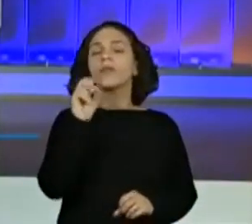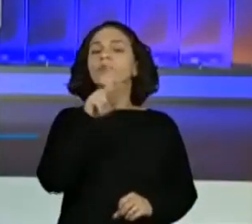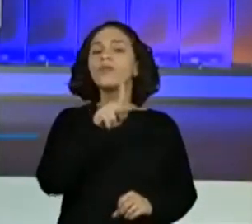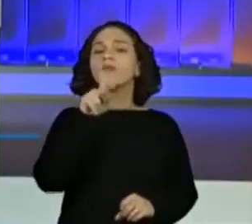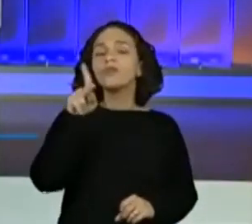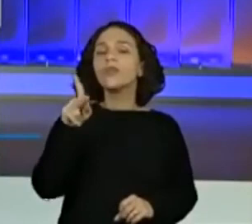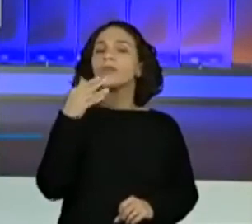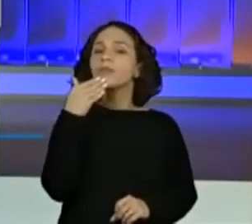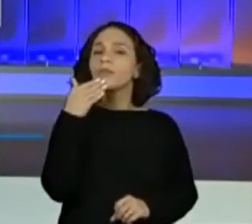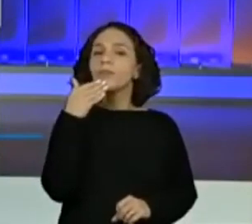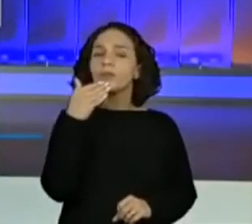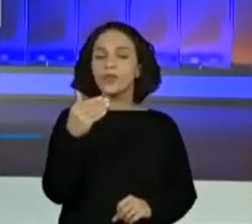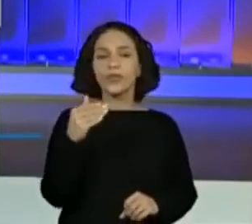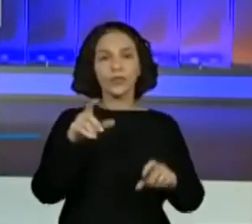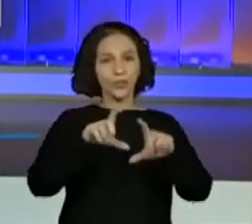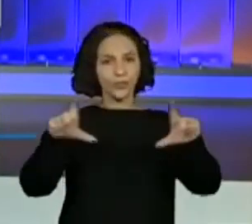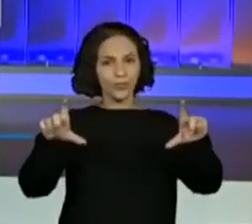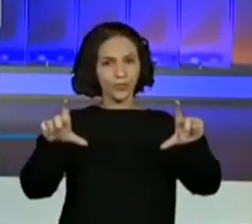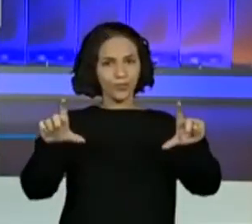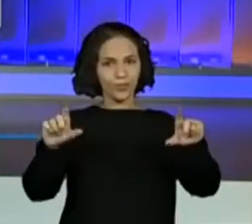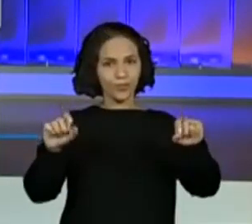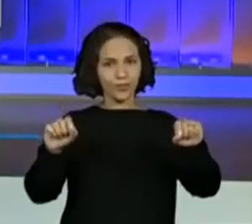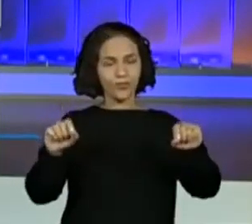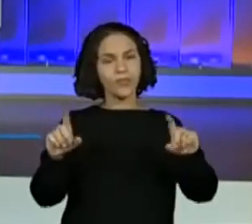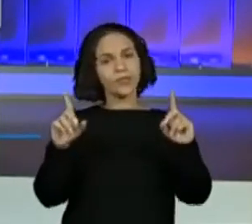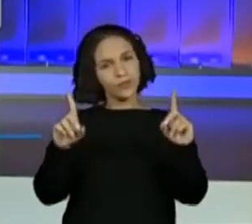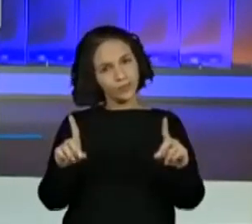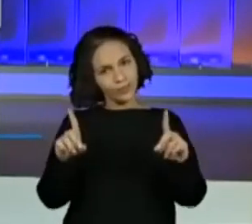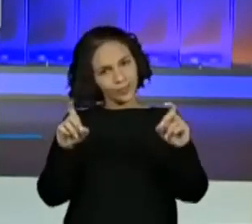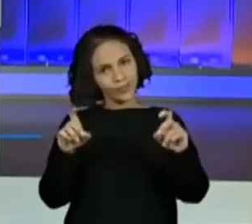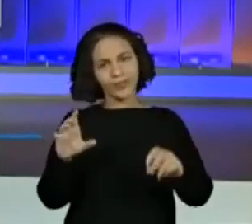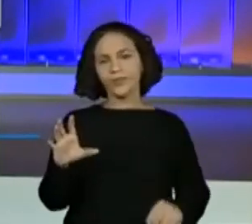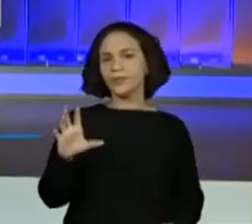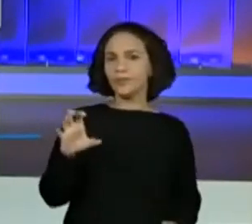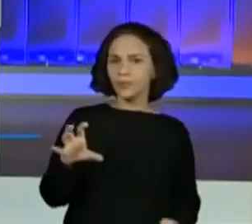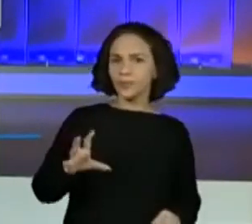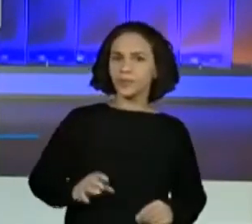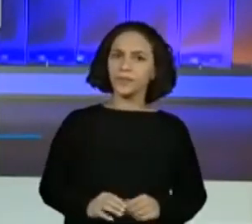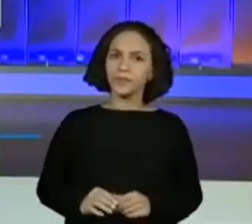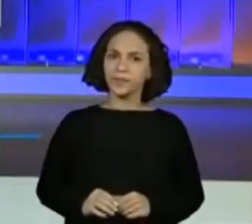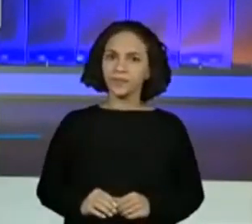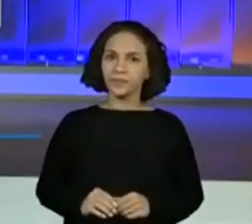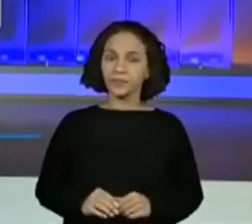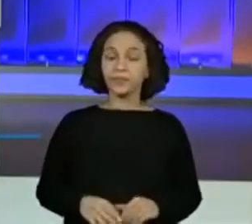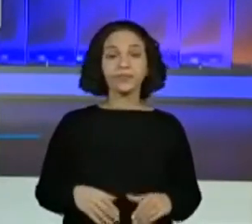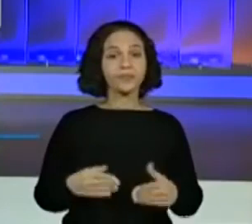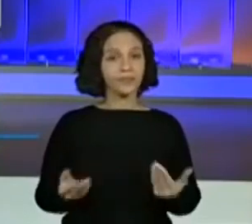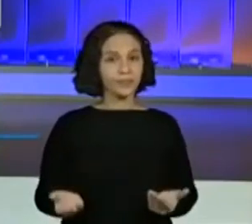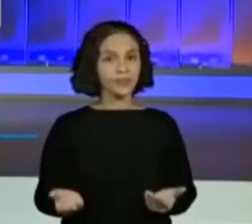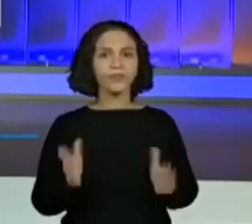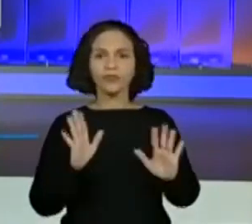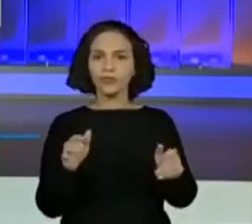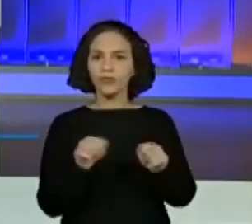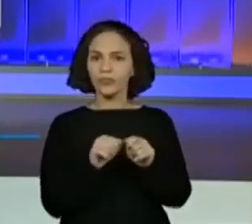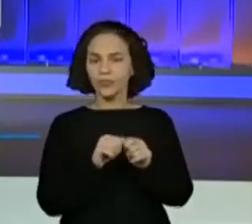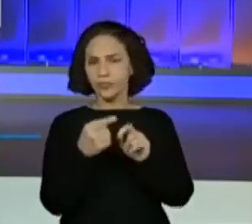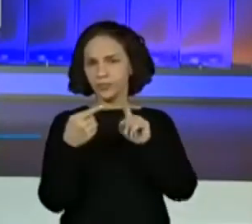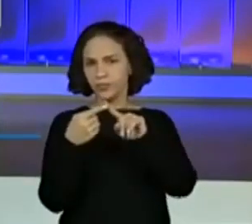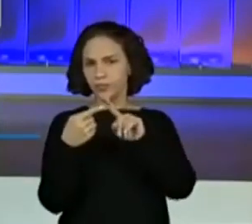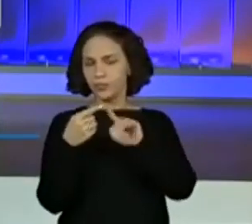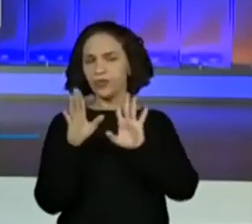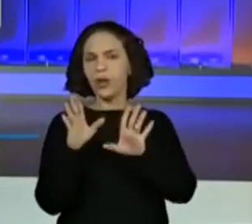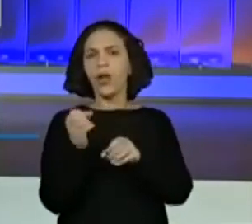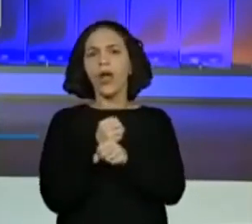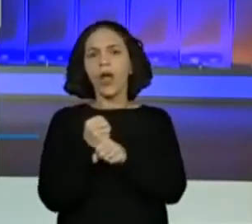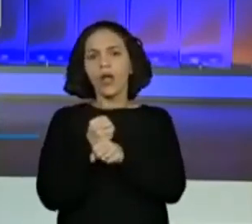a telinha para tirar a print. Ó, o oráculo já colocou para a gente. Certo? Então, essa parte a gente já fez. Ano